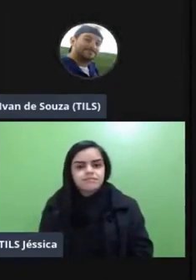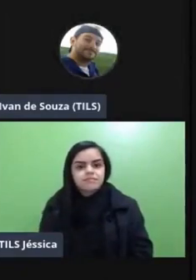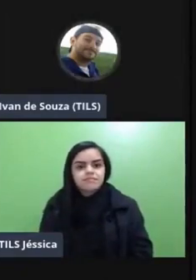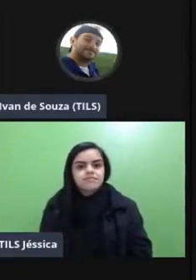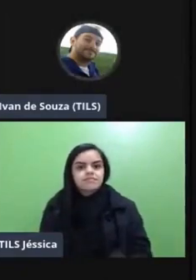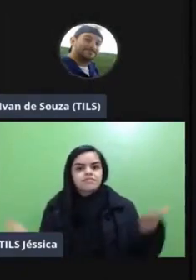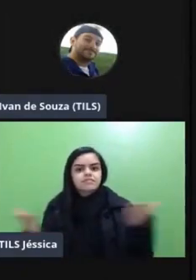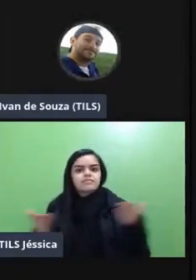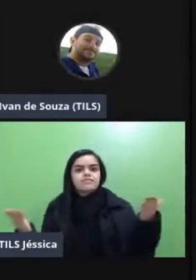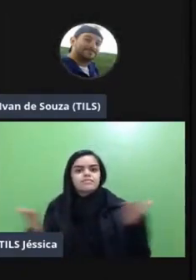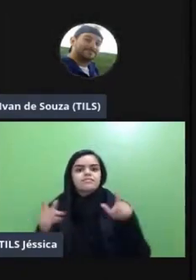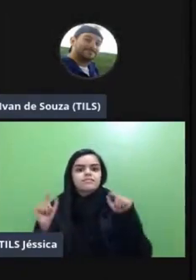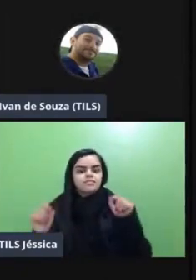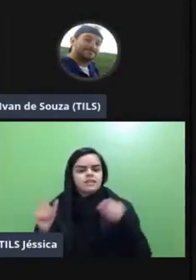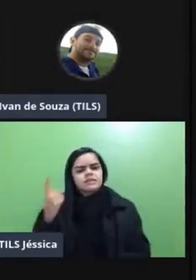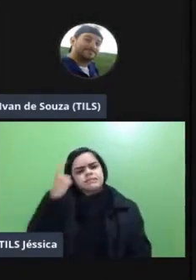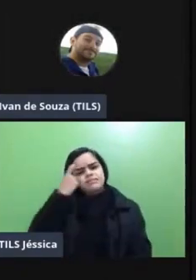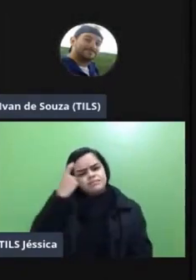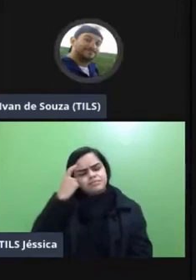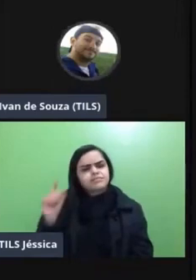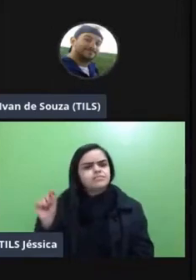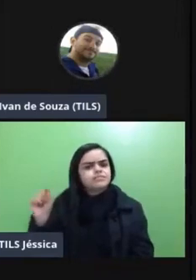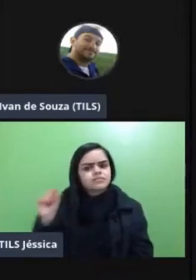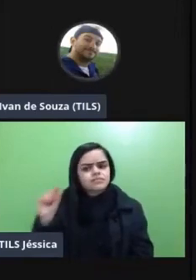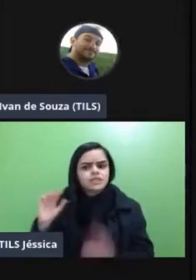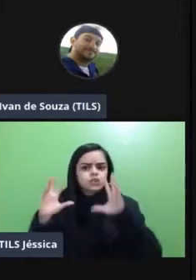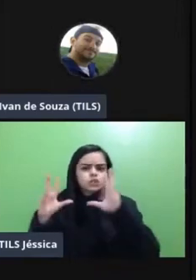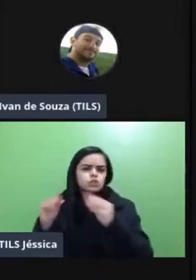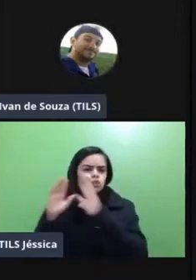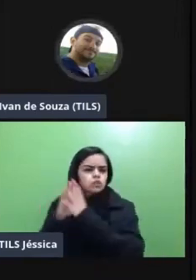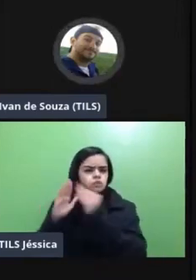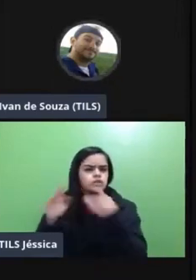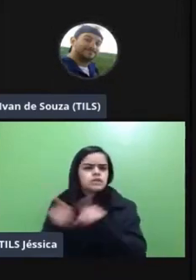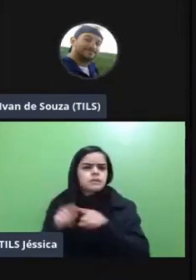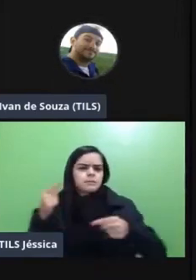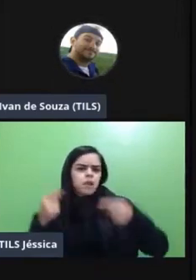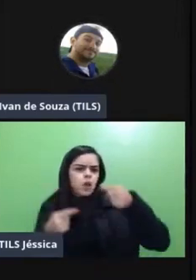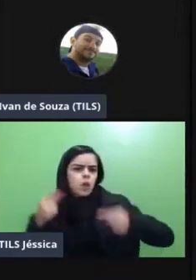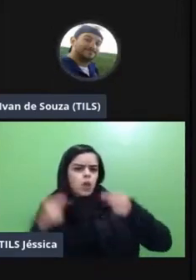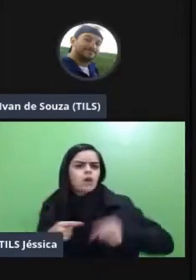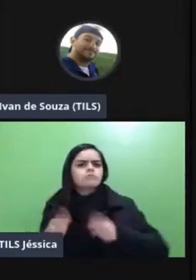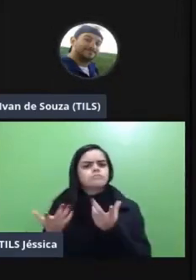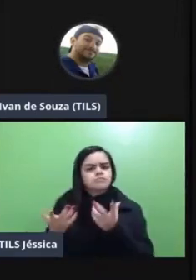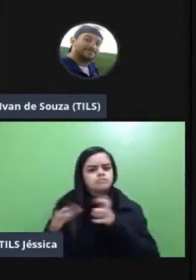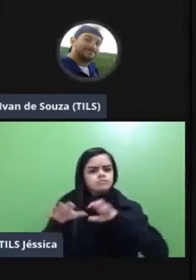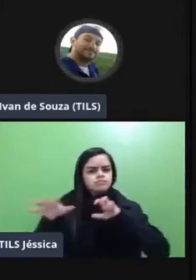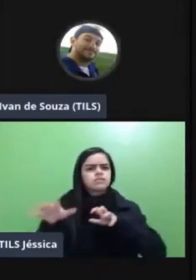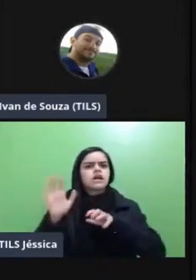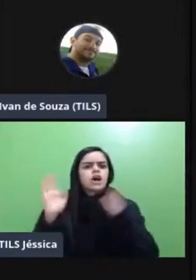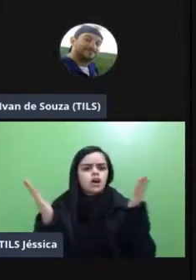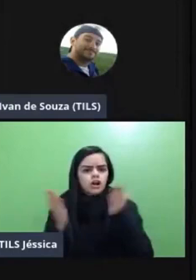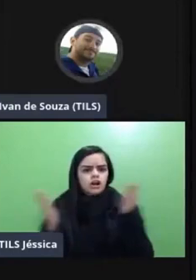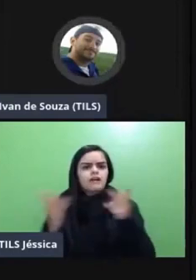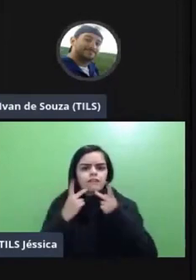você Giovanna pensando é em todos esses modelos nessa discussão do ensino híbrido que a Natália fez agora